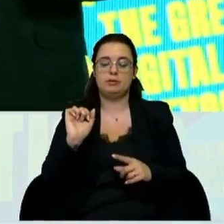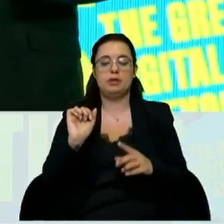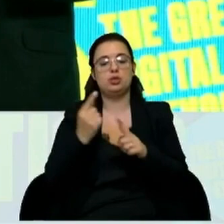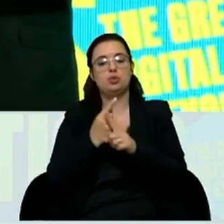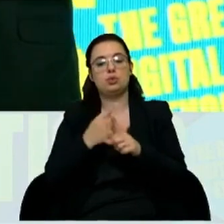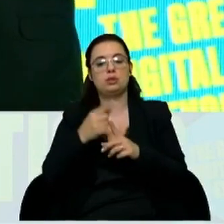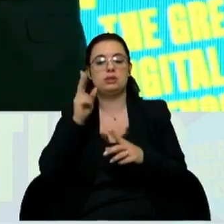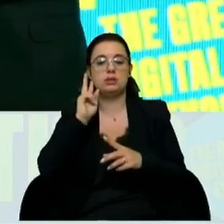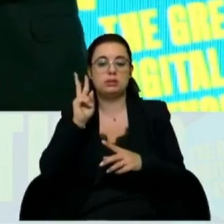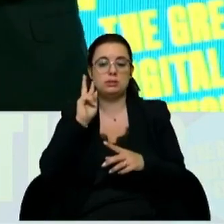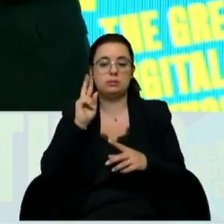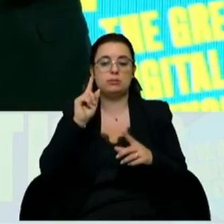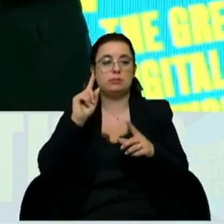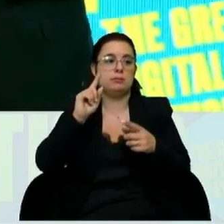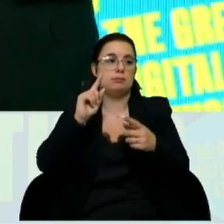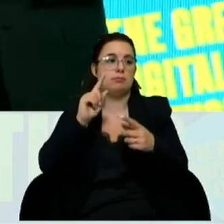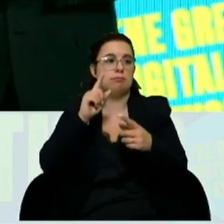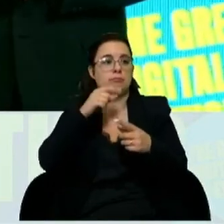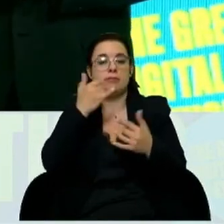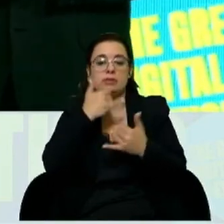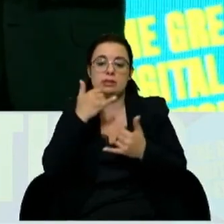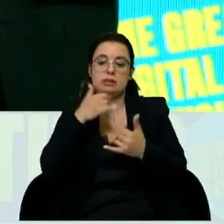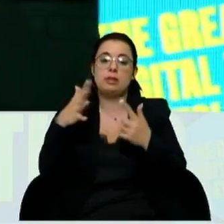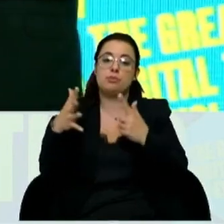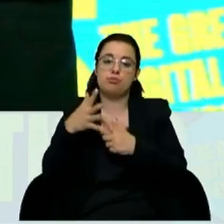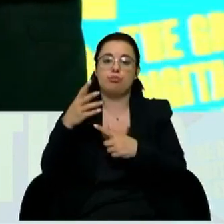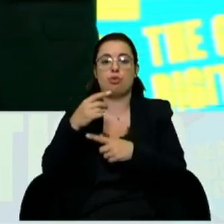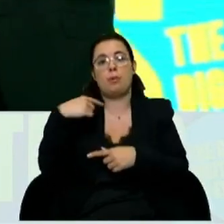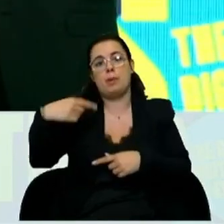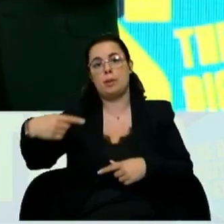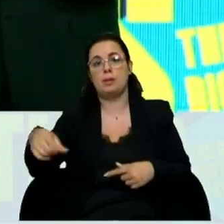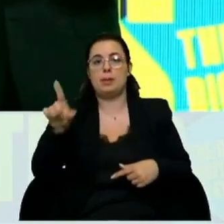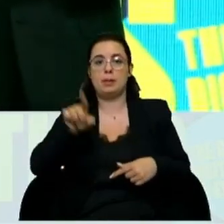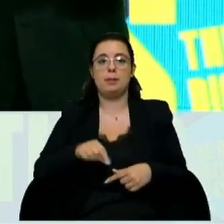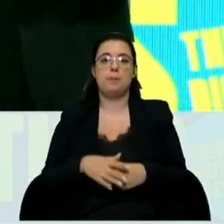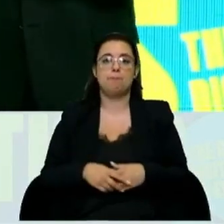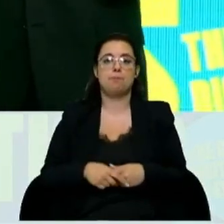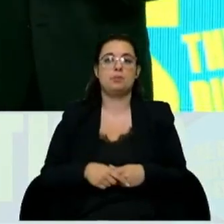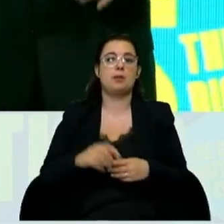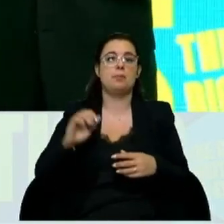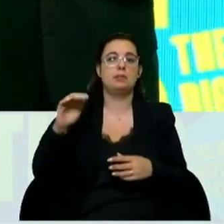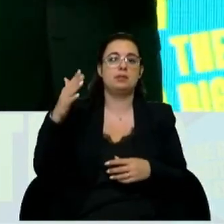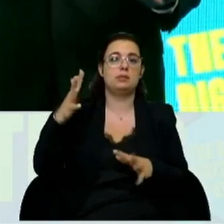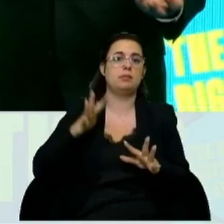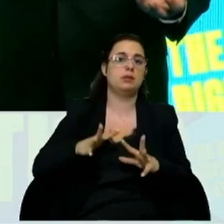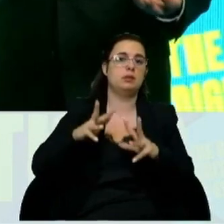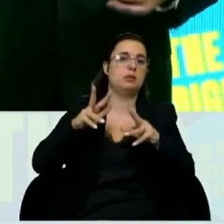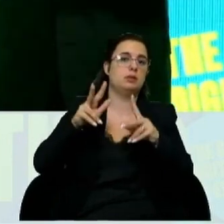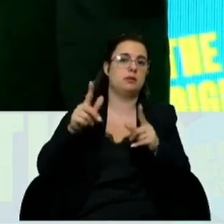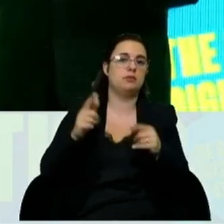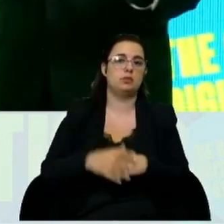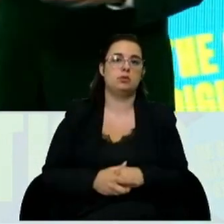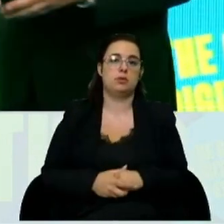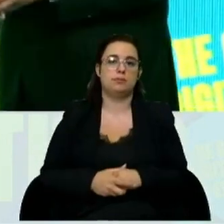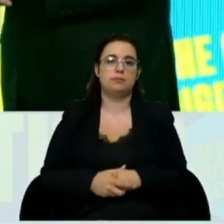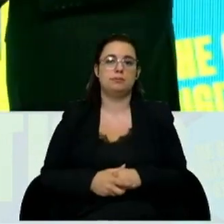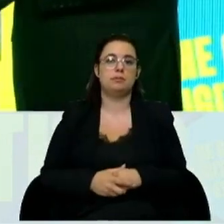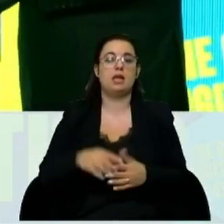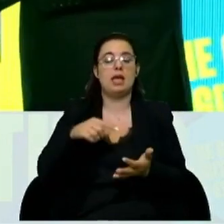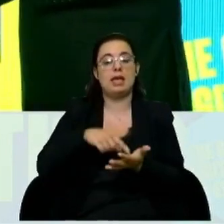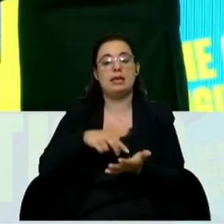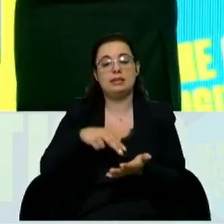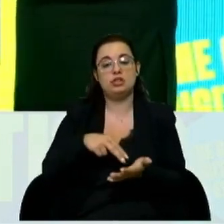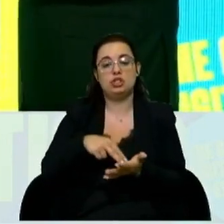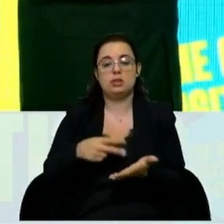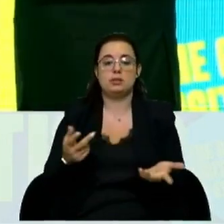de felicidade passem por aquilo que atingem no seu trabalho, que atingem no seu dia-a-dia e que atingem, essencialmente, na sua evolução, que é constante neste setor, é uma das exigências deste